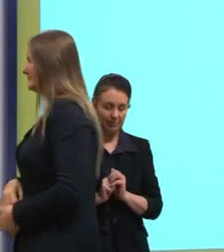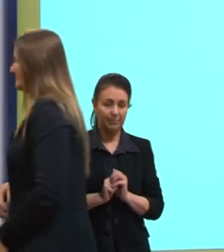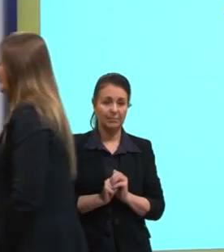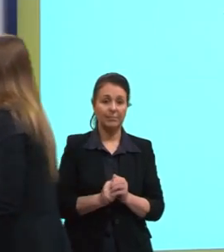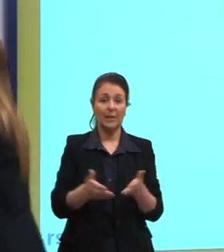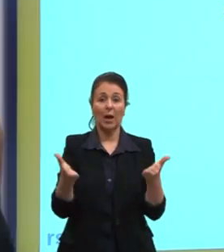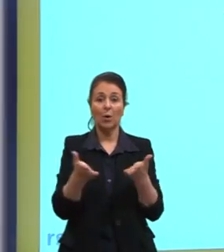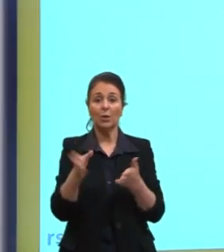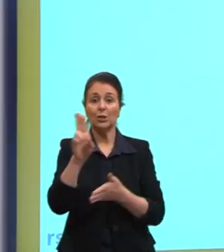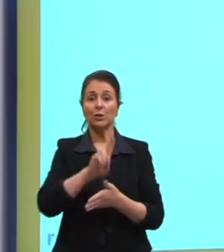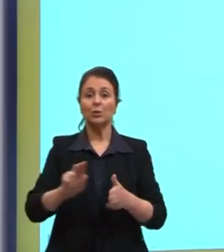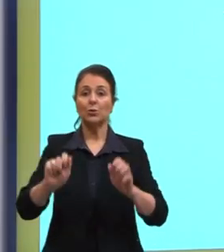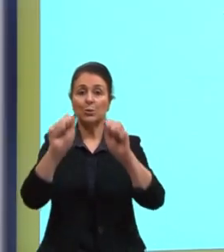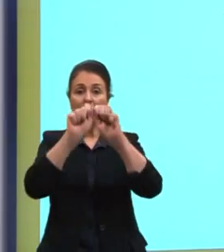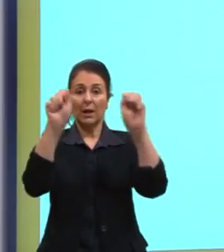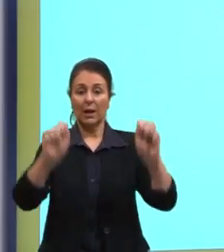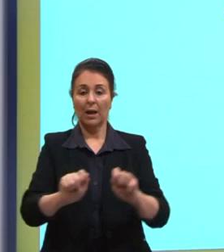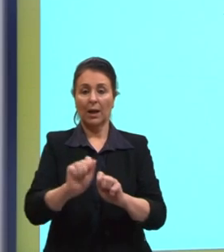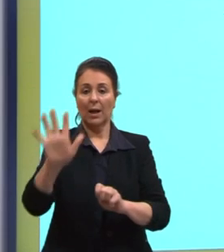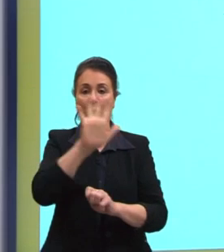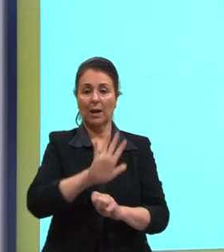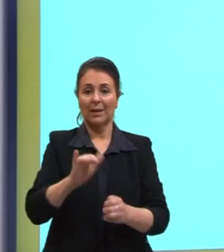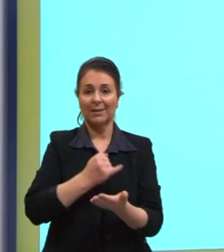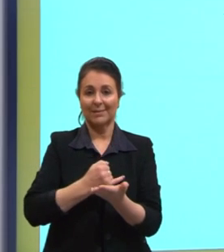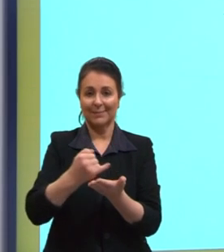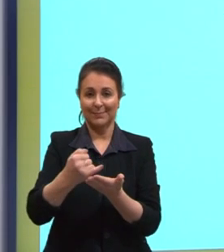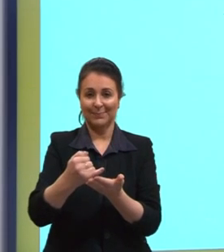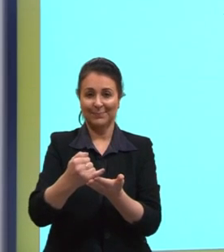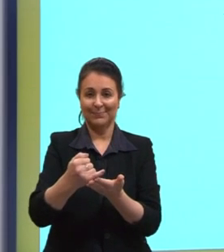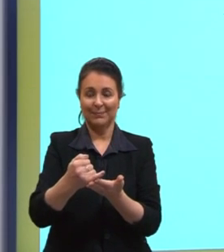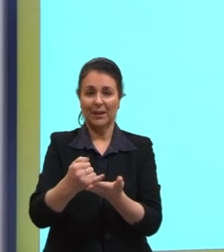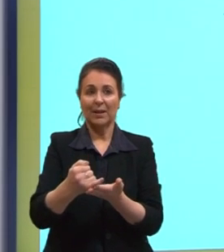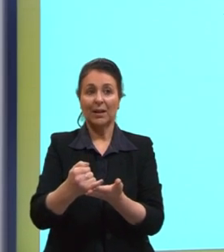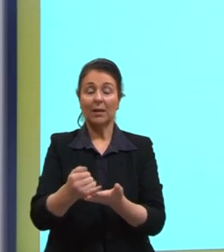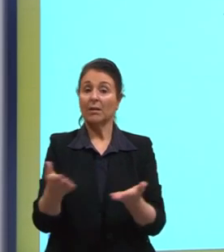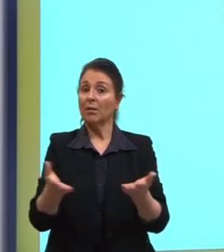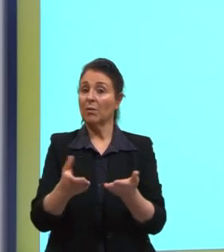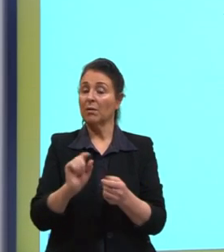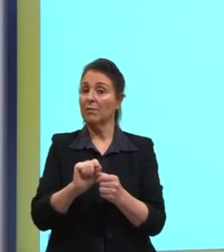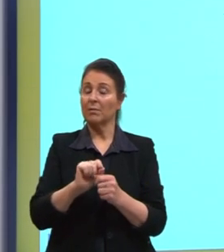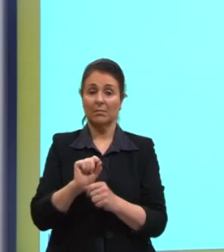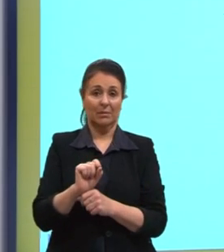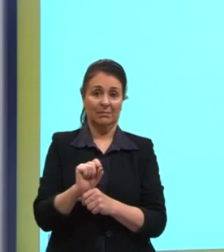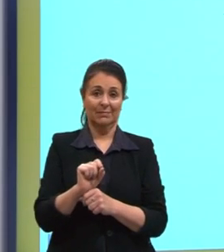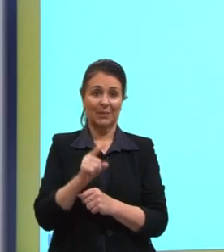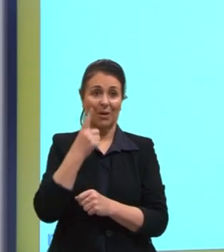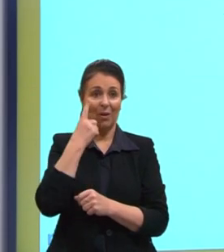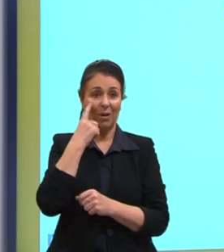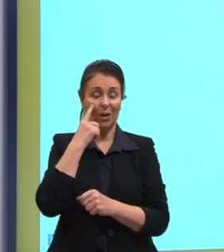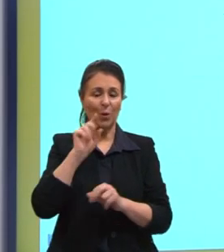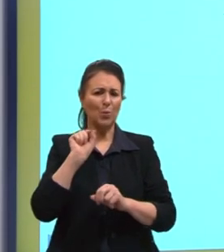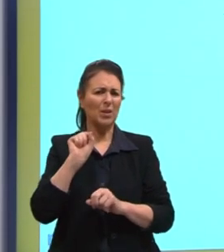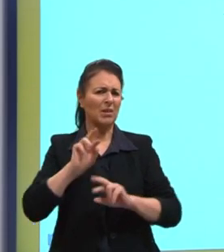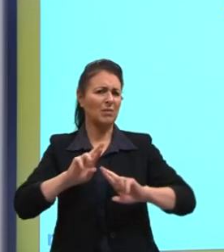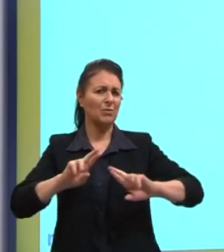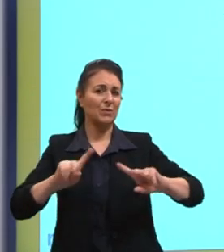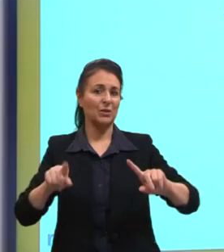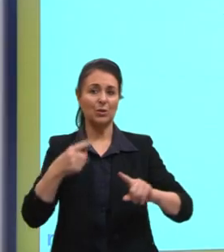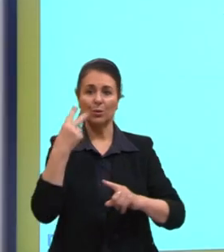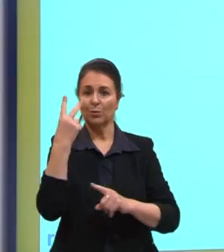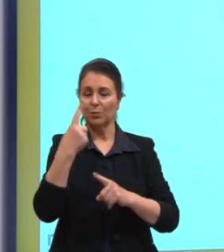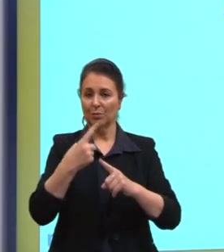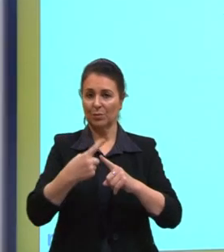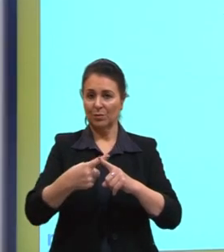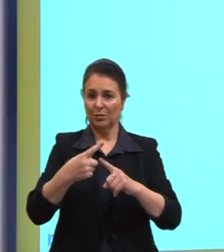que era o objeto que a gente tinha no início, antes de aquecer. E aí, olha o que a gente tem aqui de diferente. Duas vezes